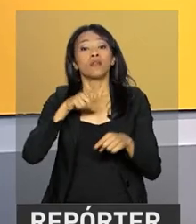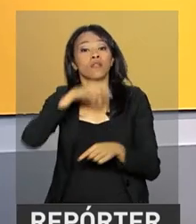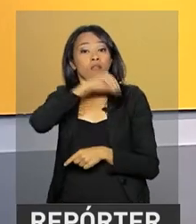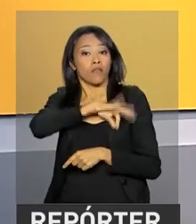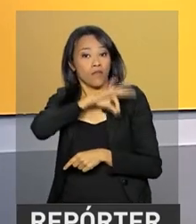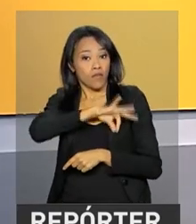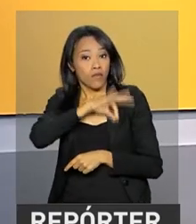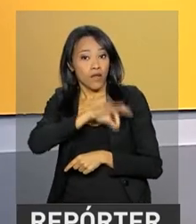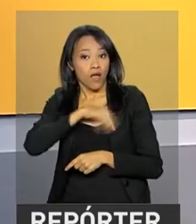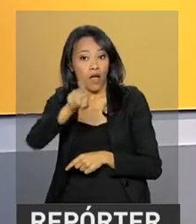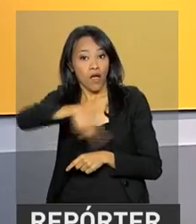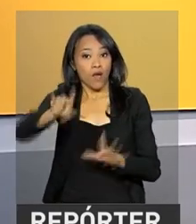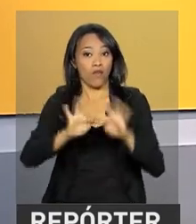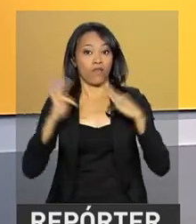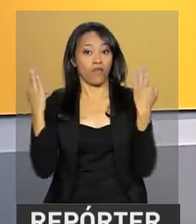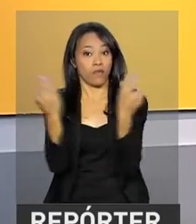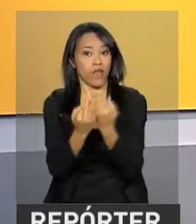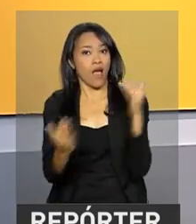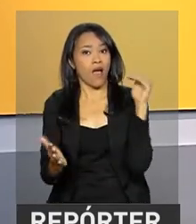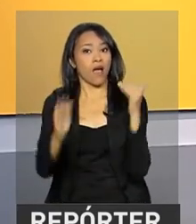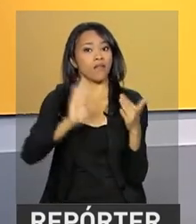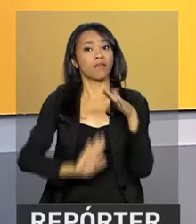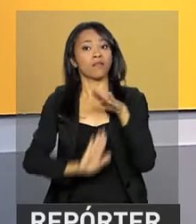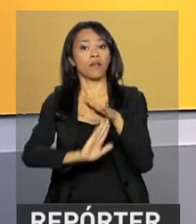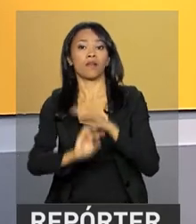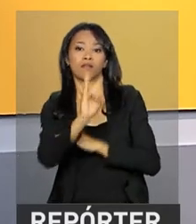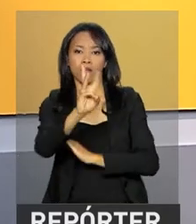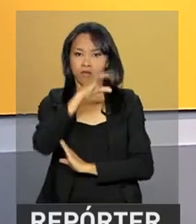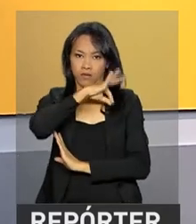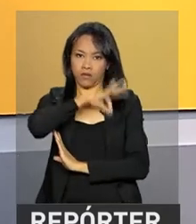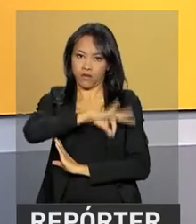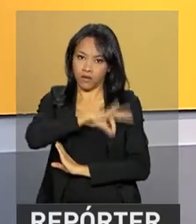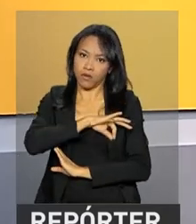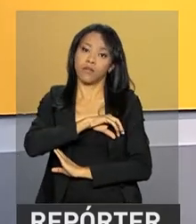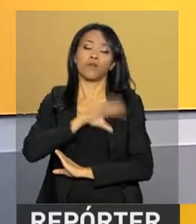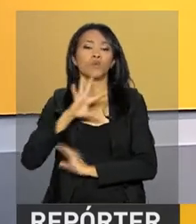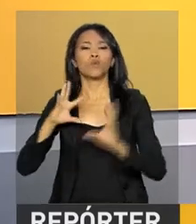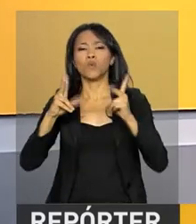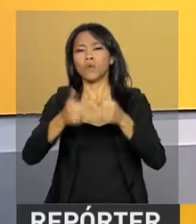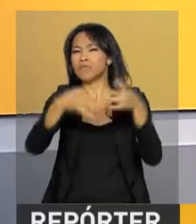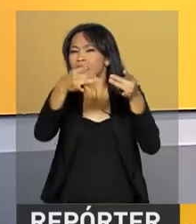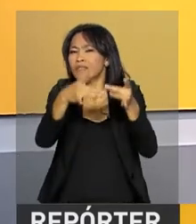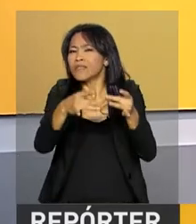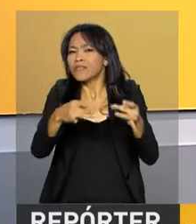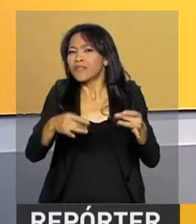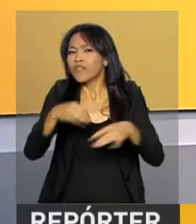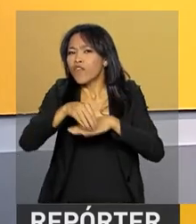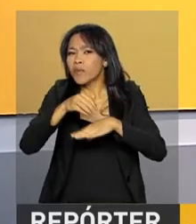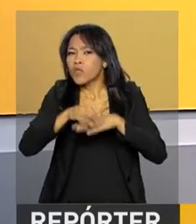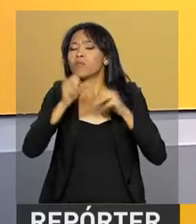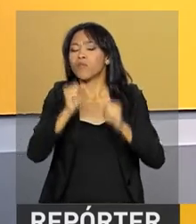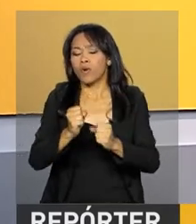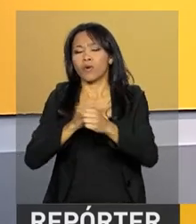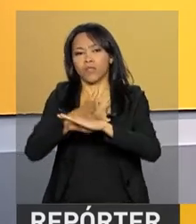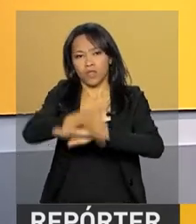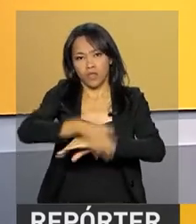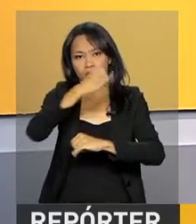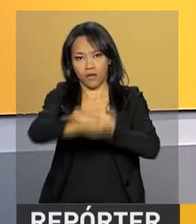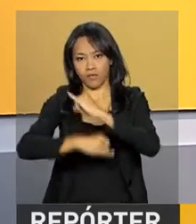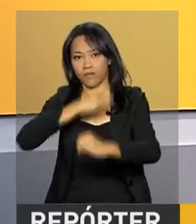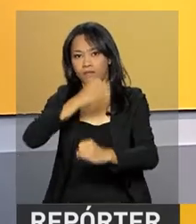familiar mensal bruta per capita de até 3 salários mínimos. Todos os detalhes estão em fieseleção